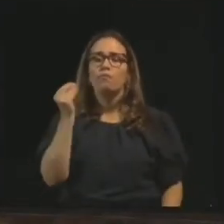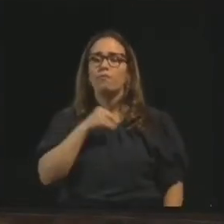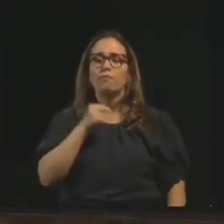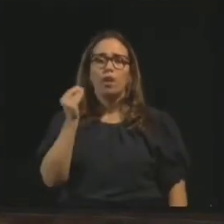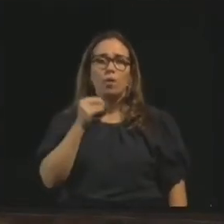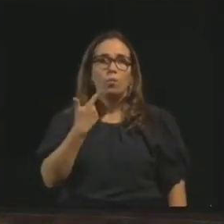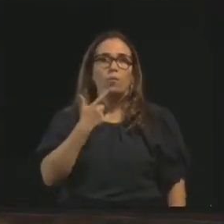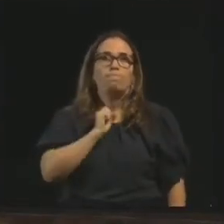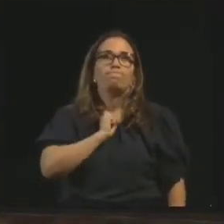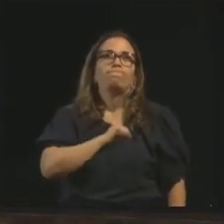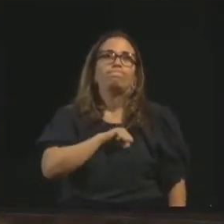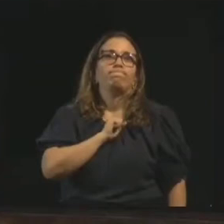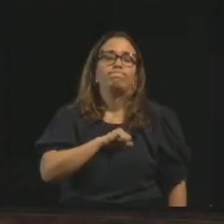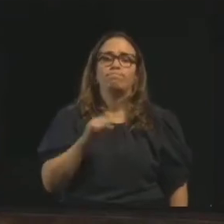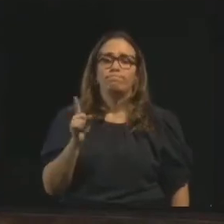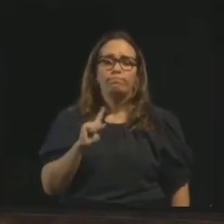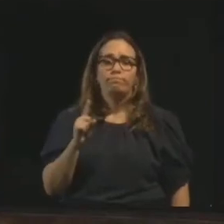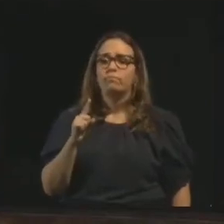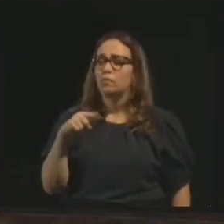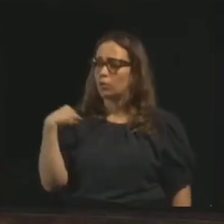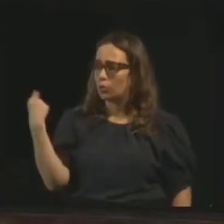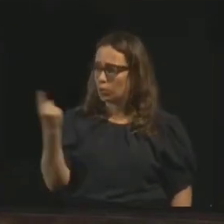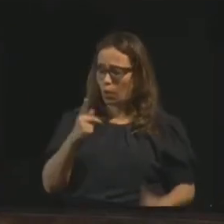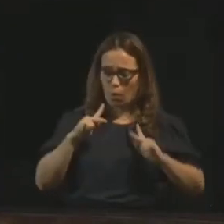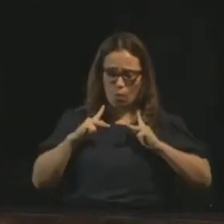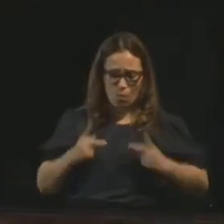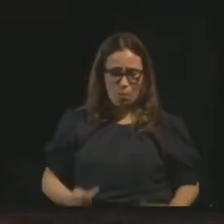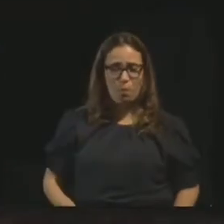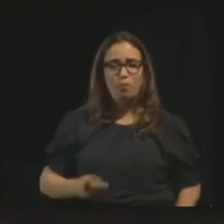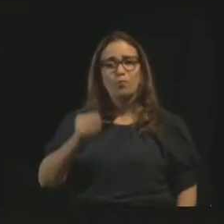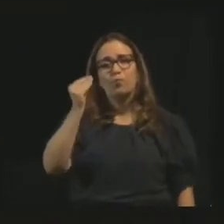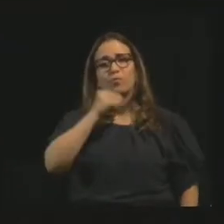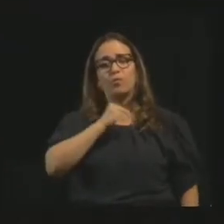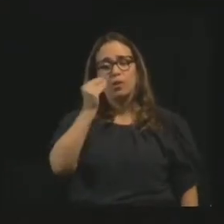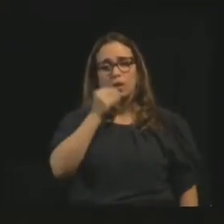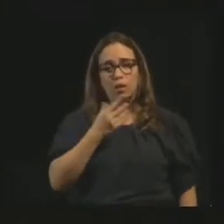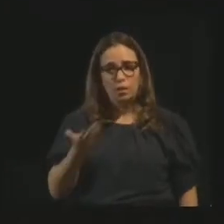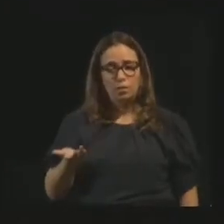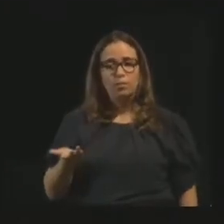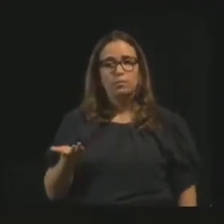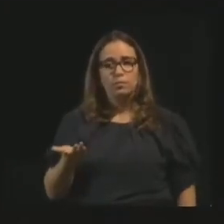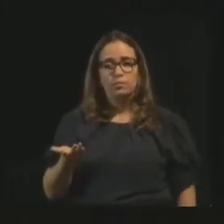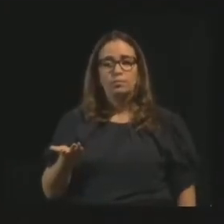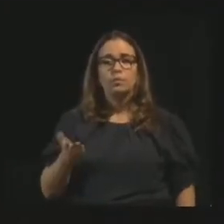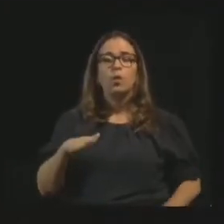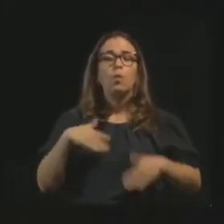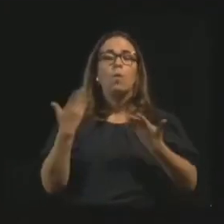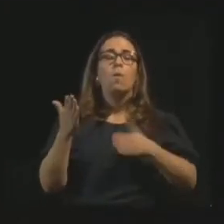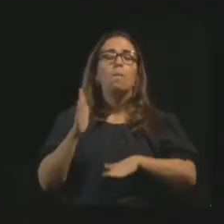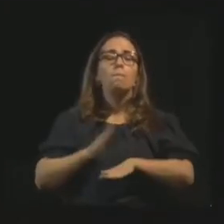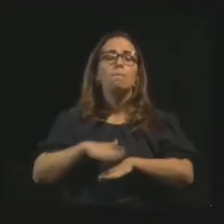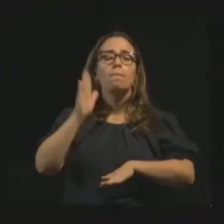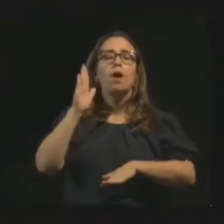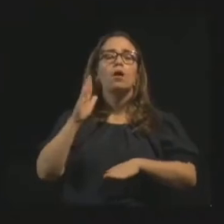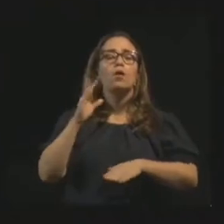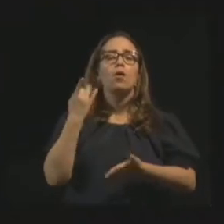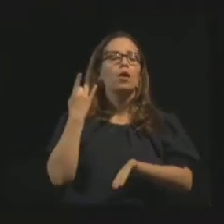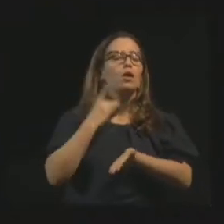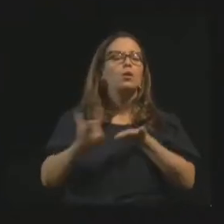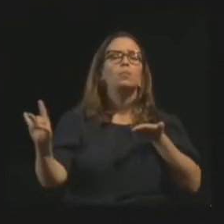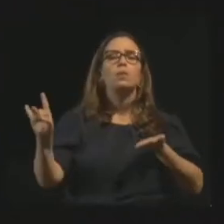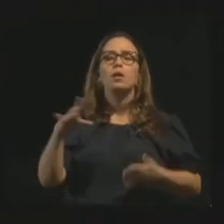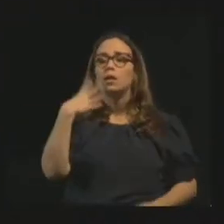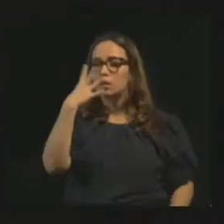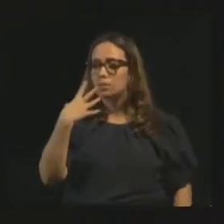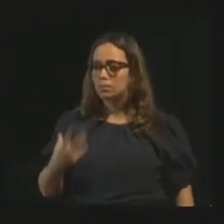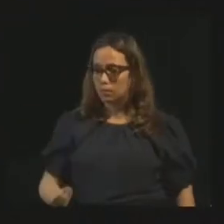perversos. Nós somos muito frágeis ainda, meus amigos. E quais são os maiores amigos da doutrina espírita? Vocês já